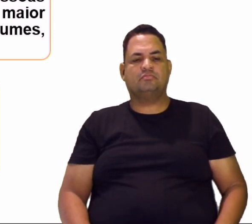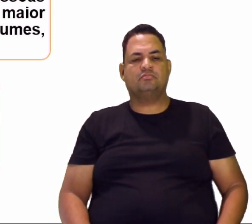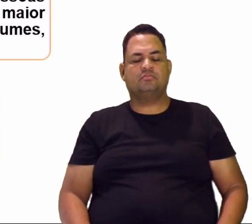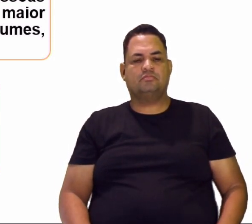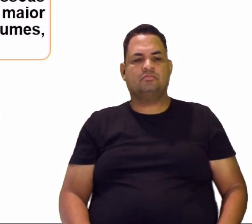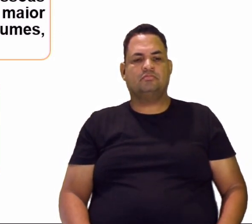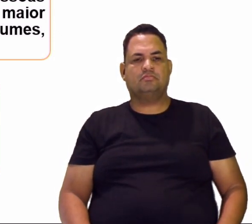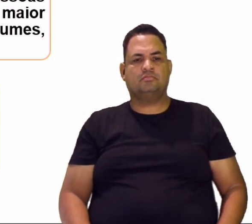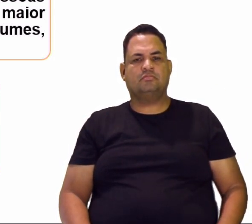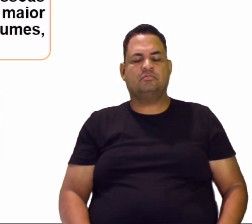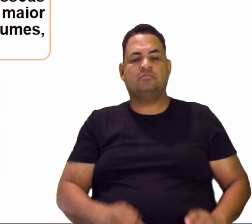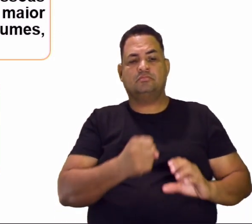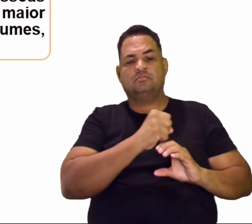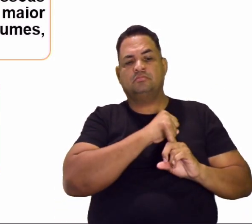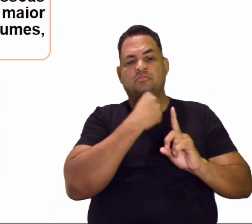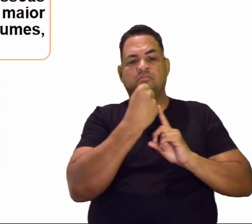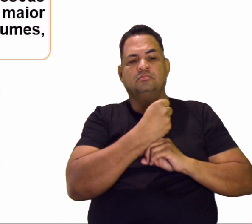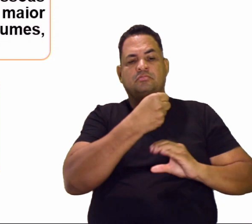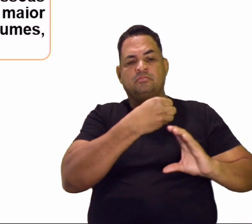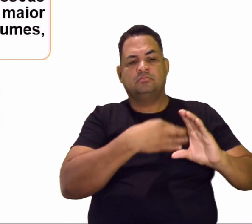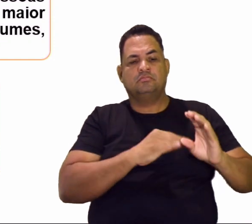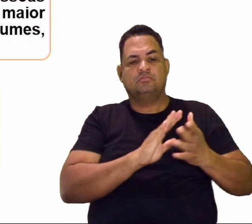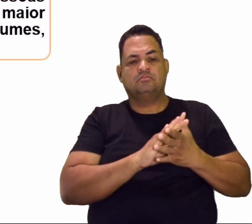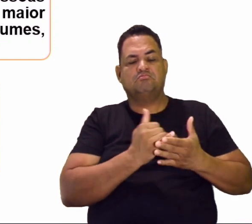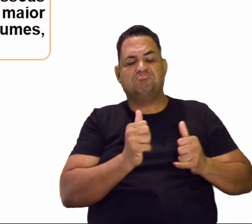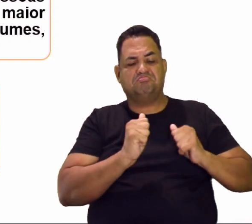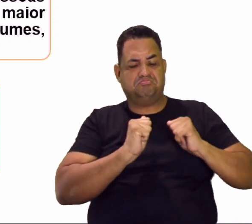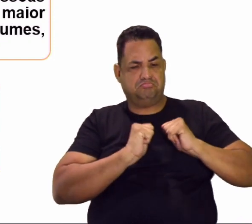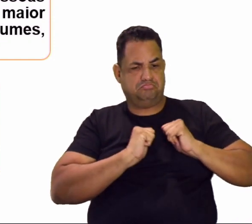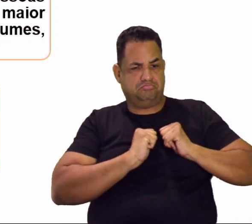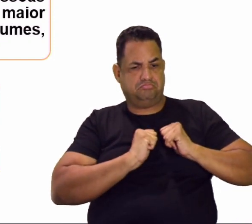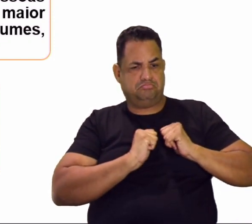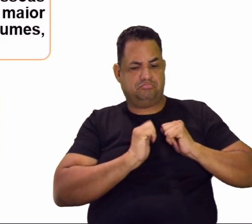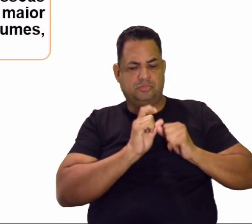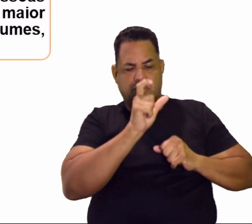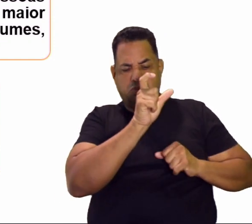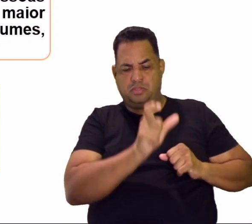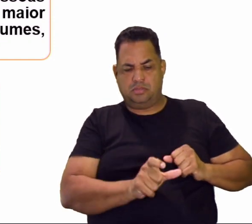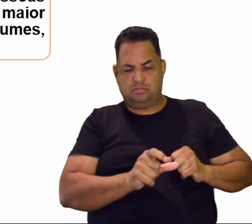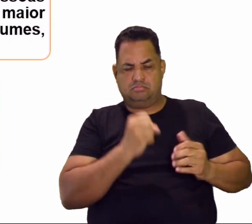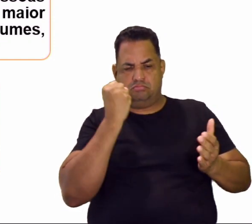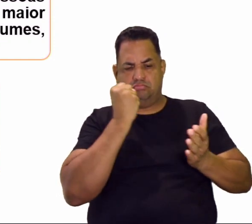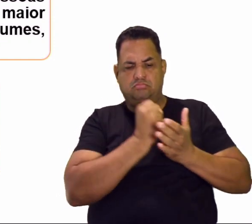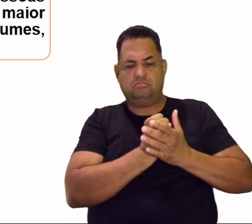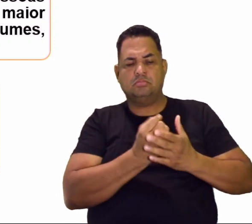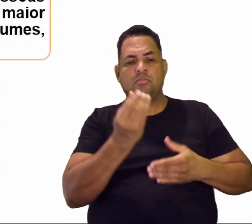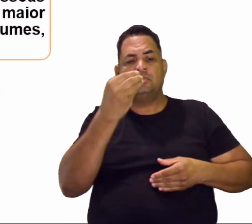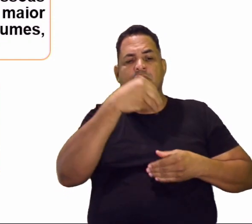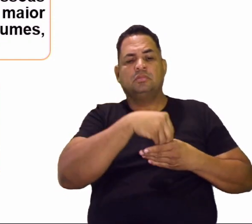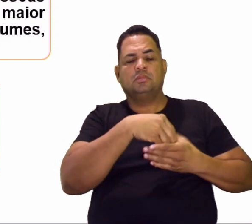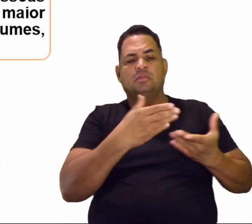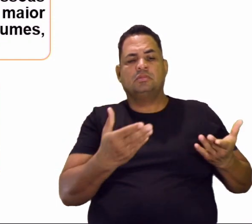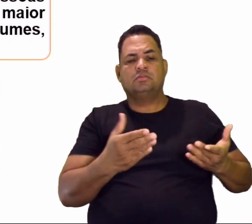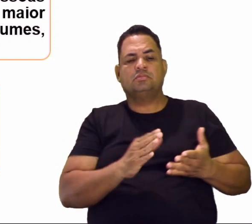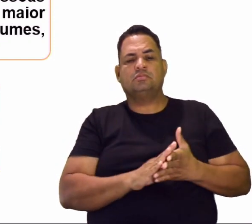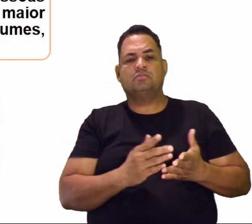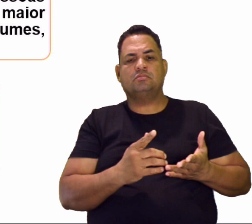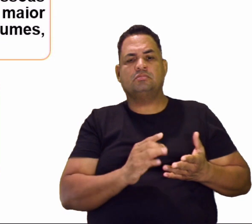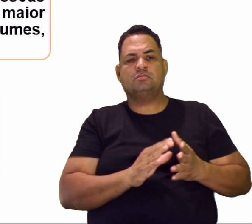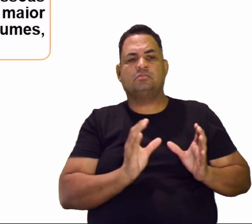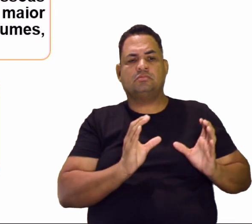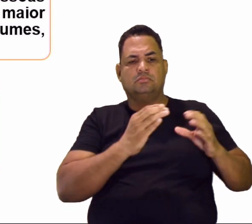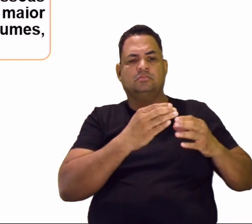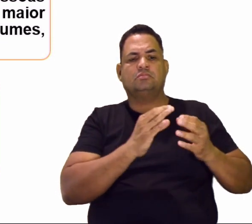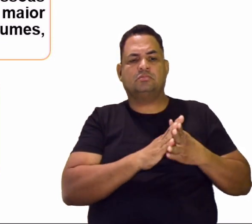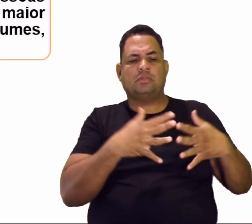E a sociedade caracteriza-se pela impessoalidade e pela individualidade. É algo marcante dentro da sociedade, já que ela é um